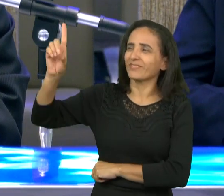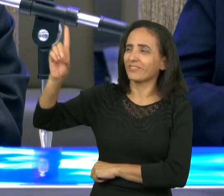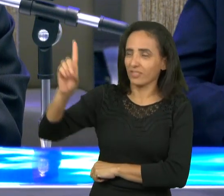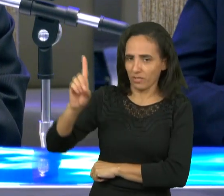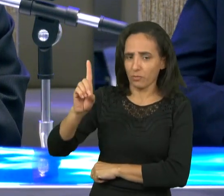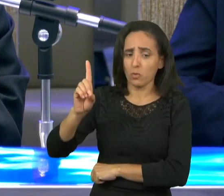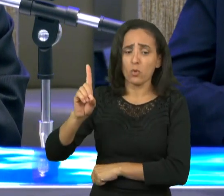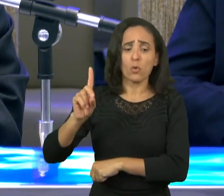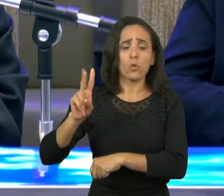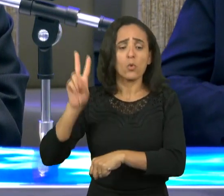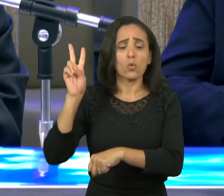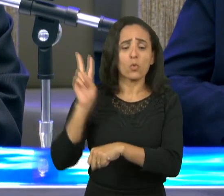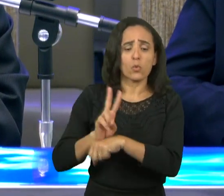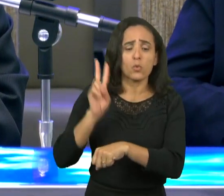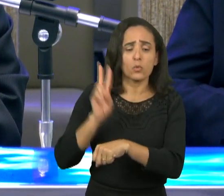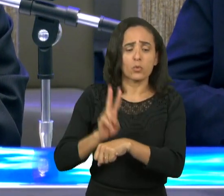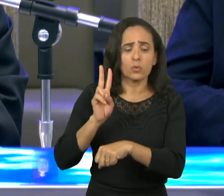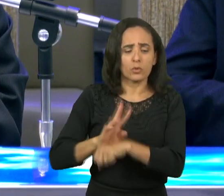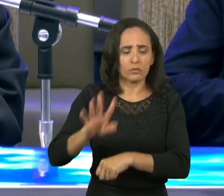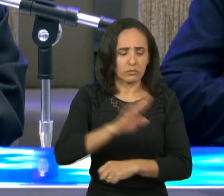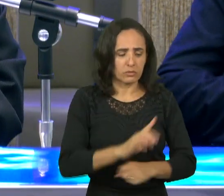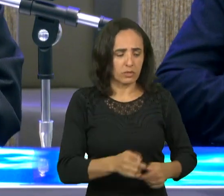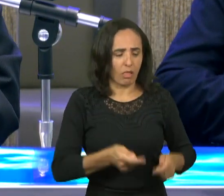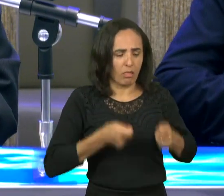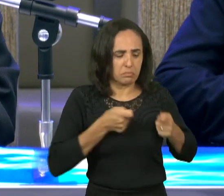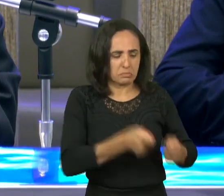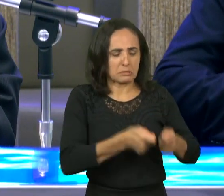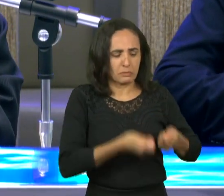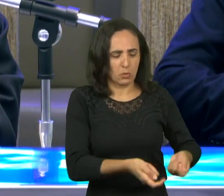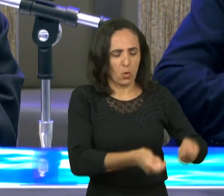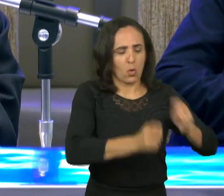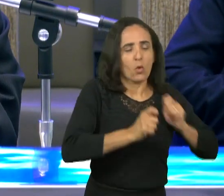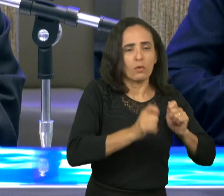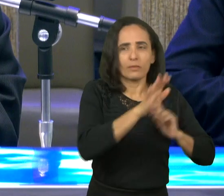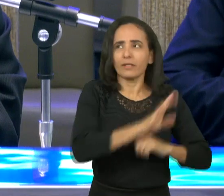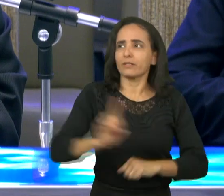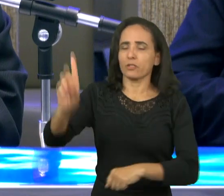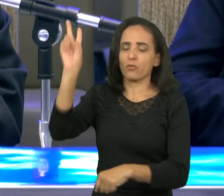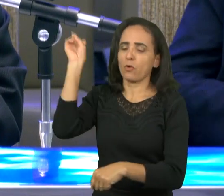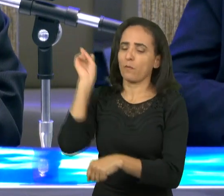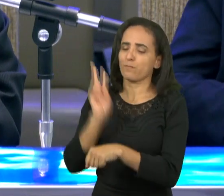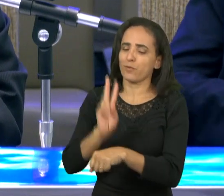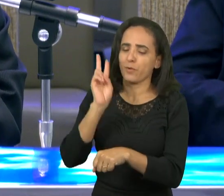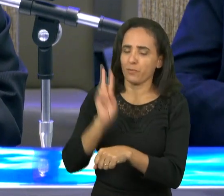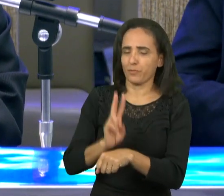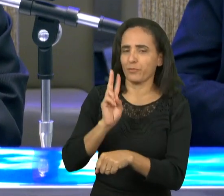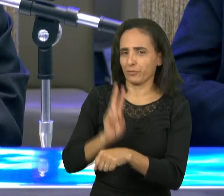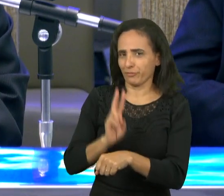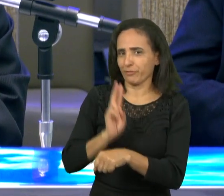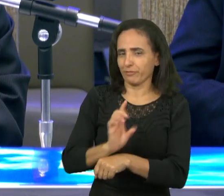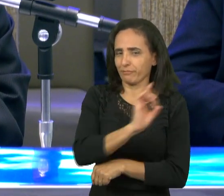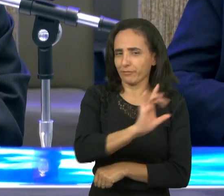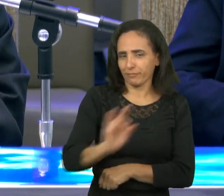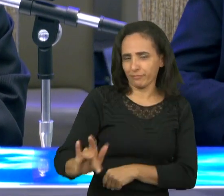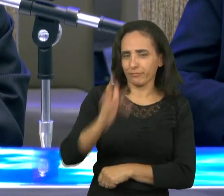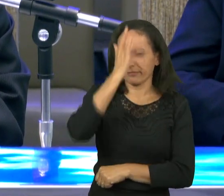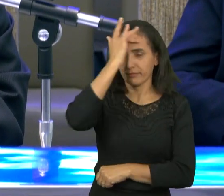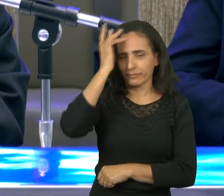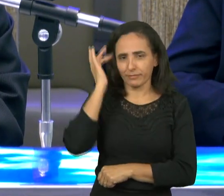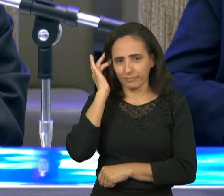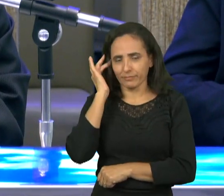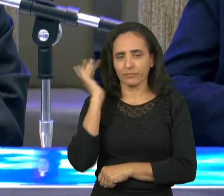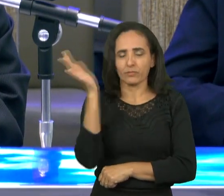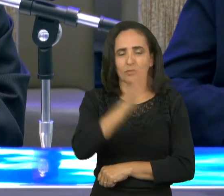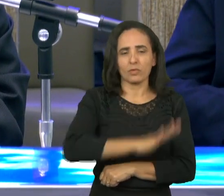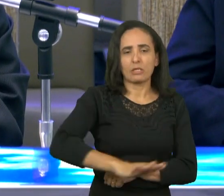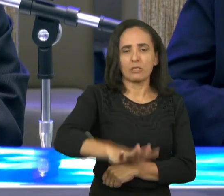da hora da tentação, a versão atualizada diz da provação, não é isso? Da